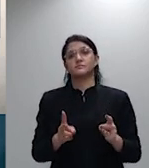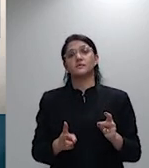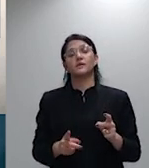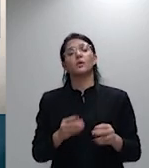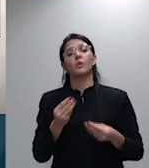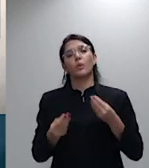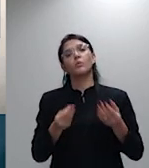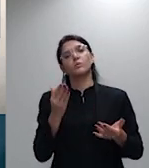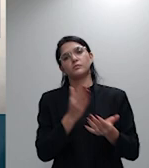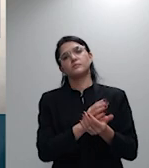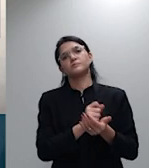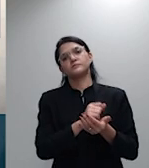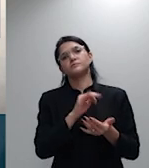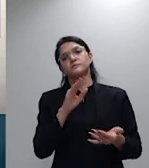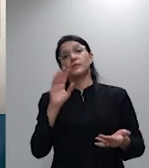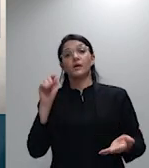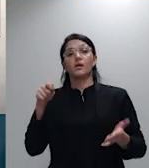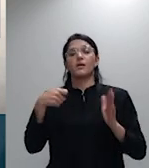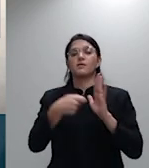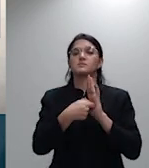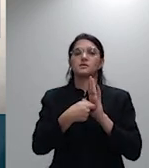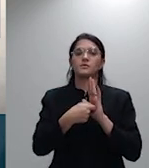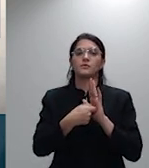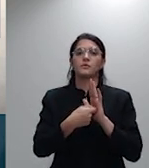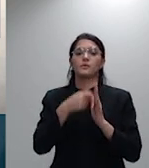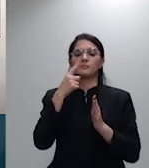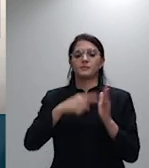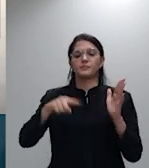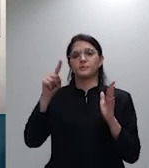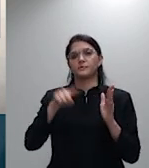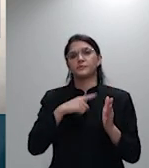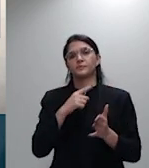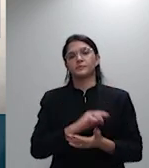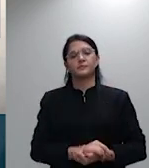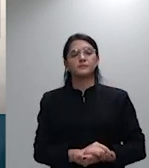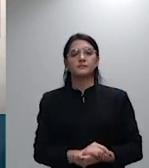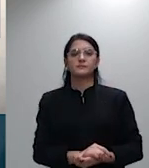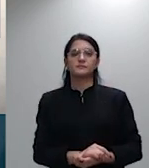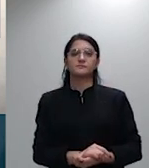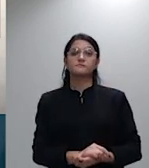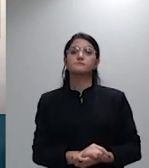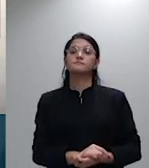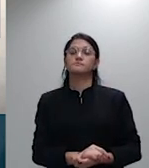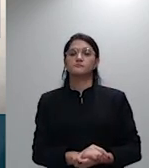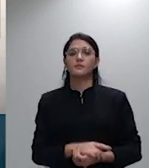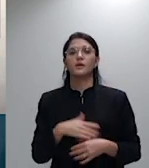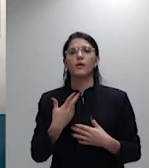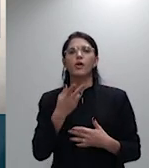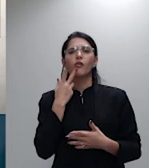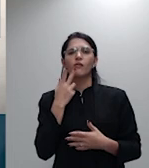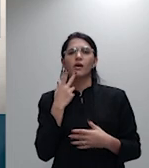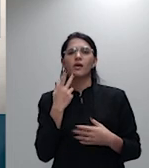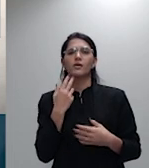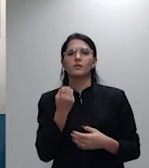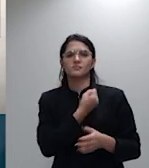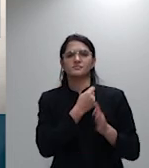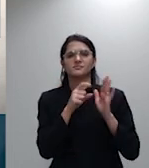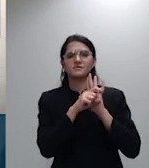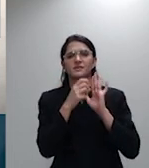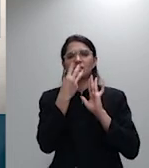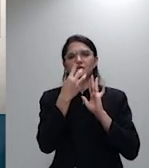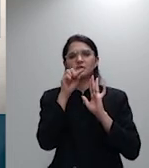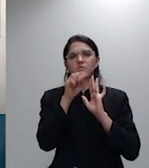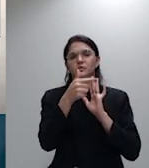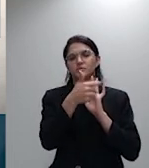anulatória digo aqui no item 3.2 para não cansados no caso em julgamento a